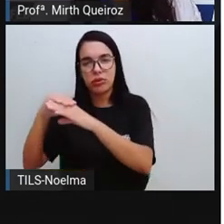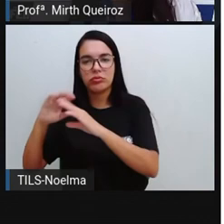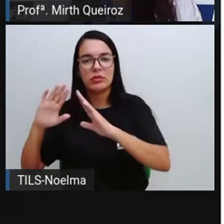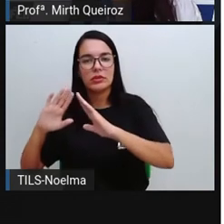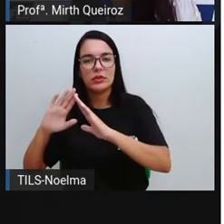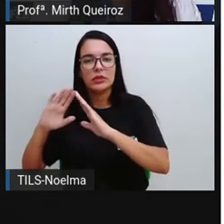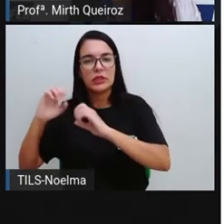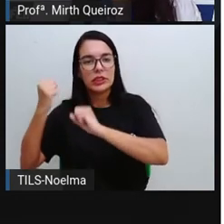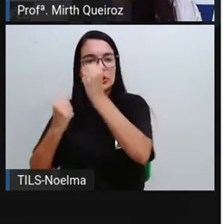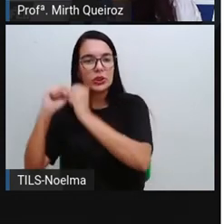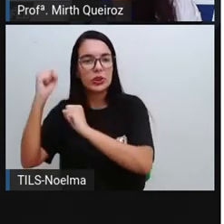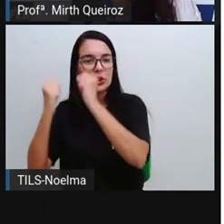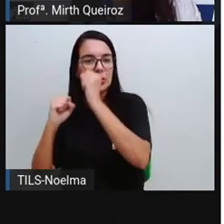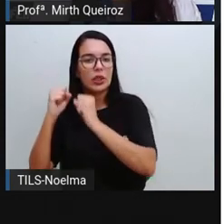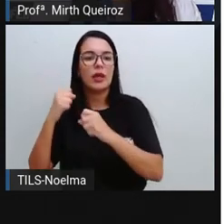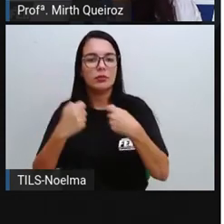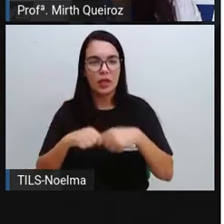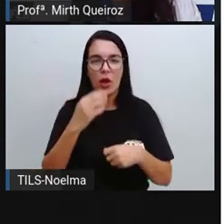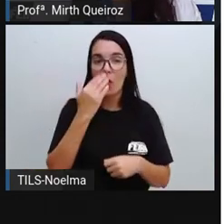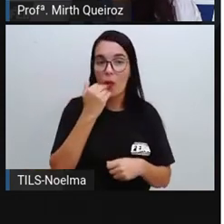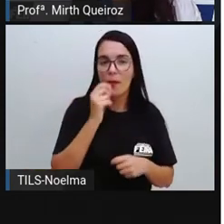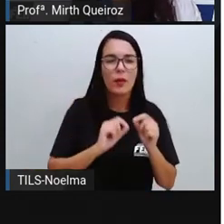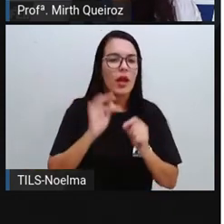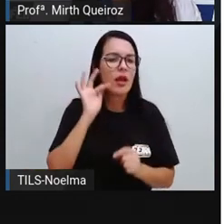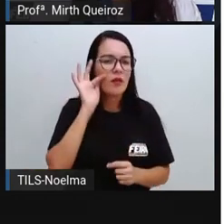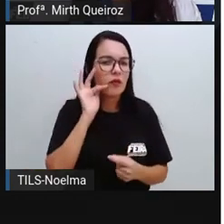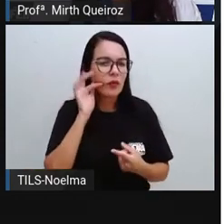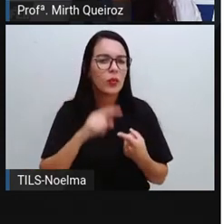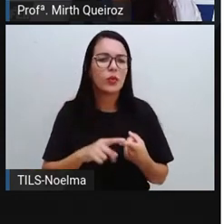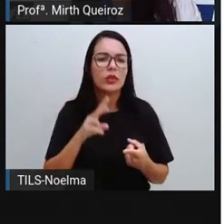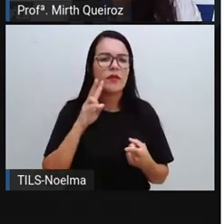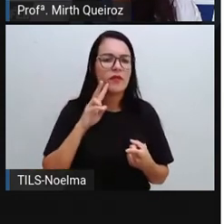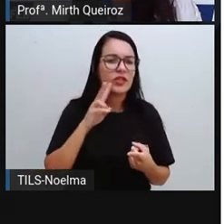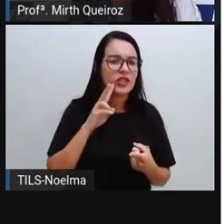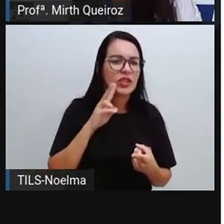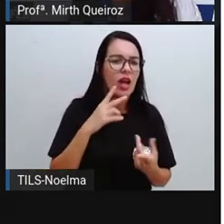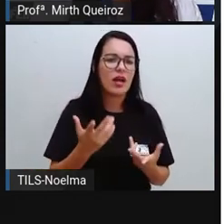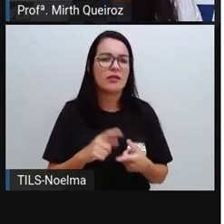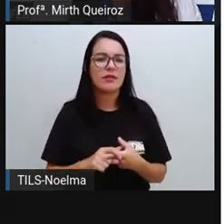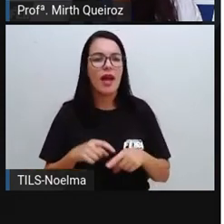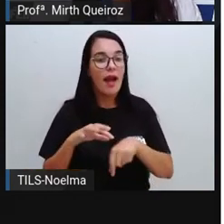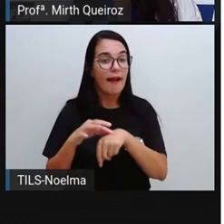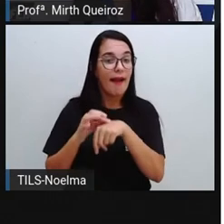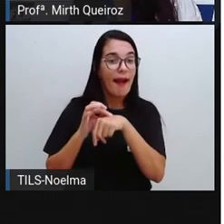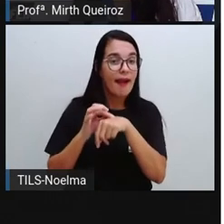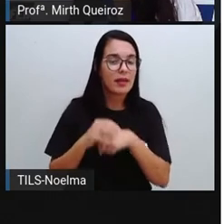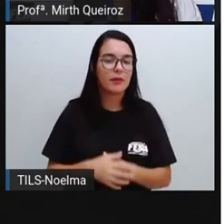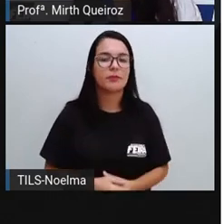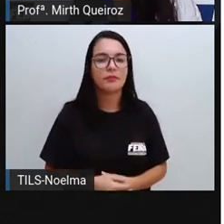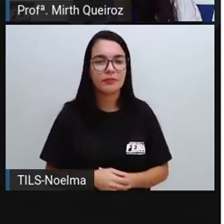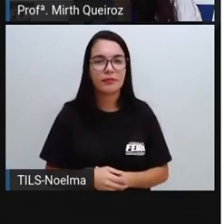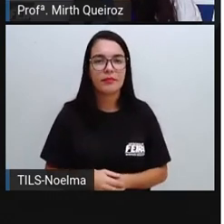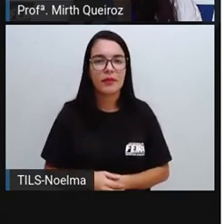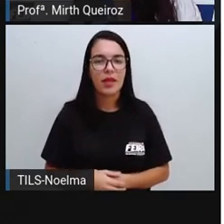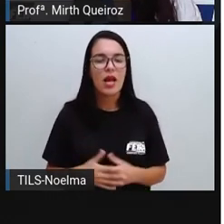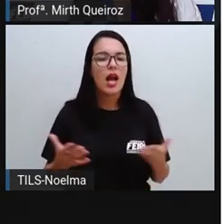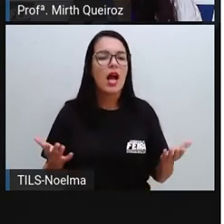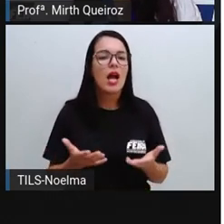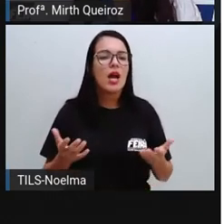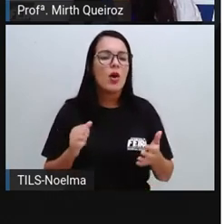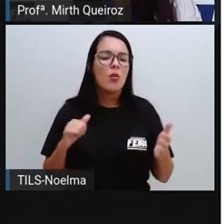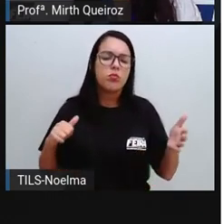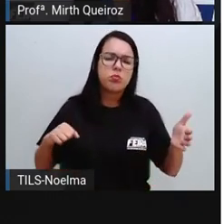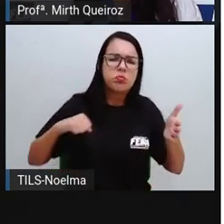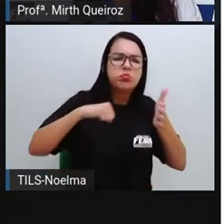e mesmo em modo in natura, né? Como é o caso das frutas, legumes. Quais os impactos da industrialização de alguns